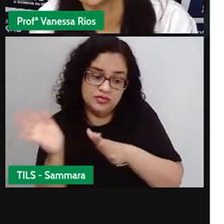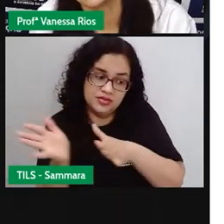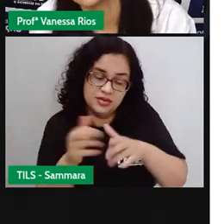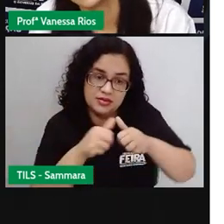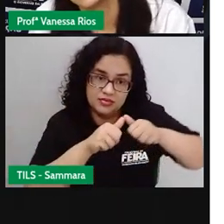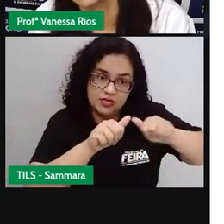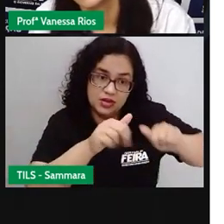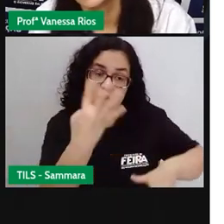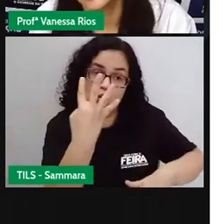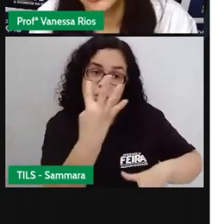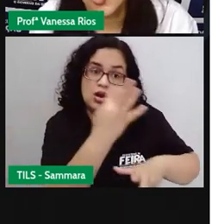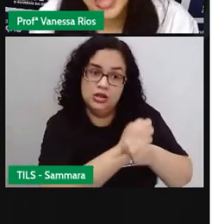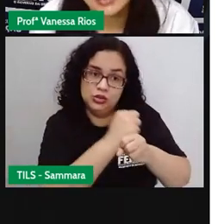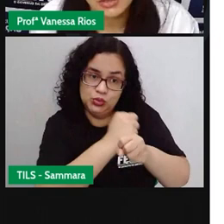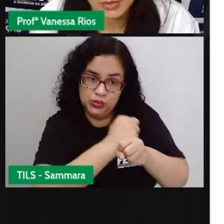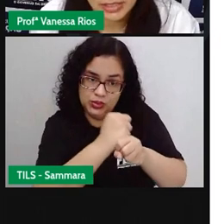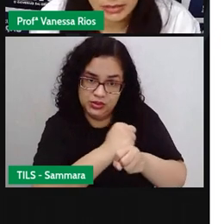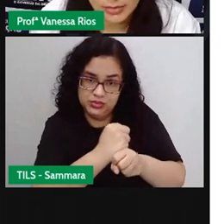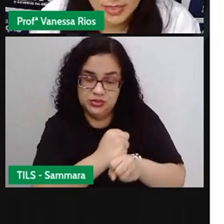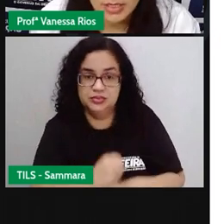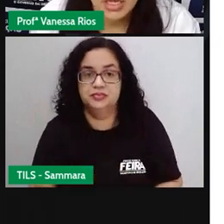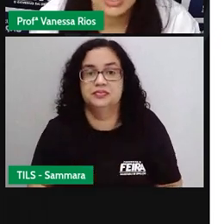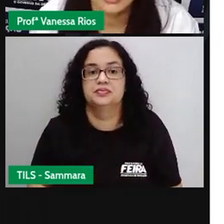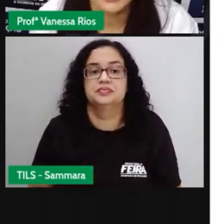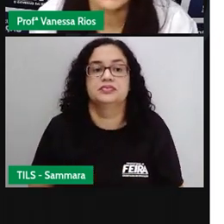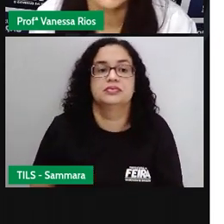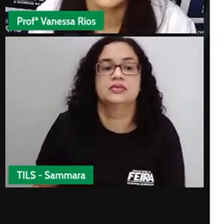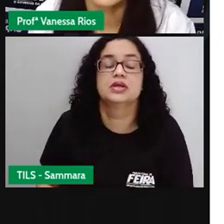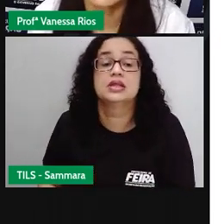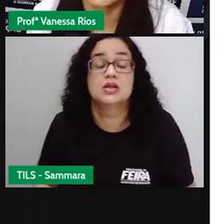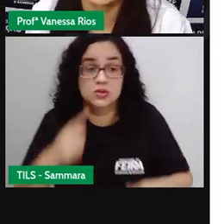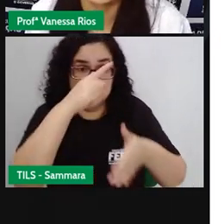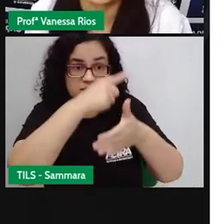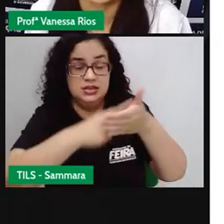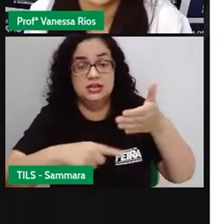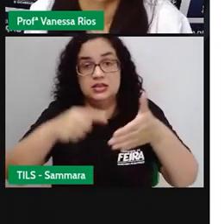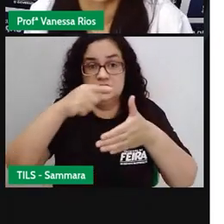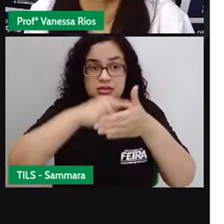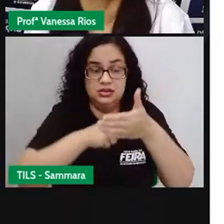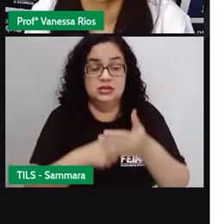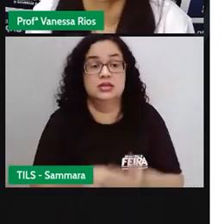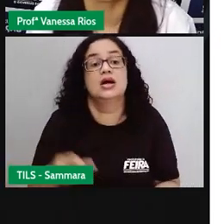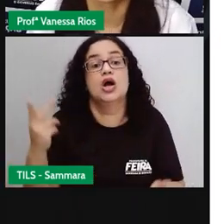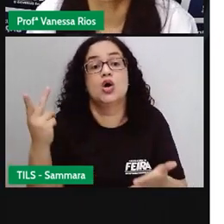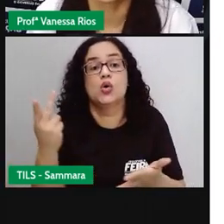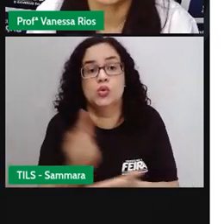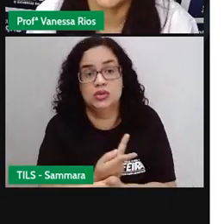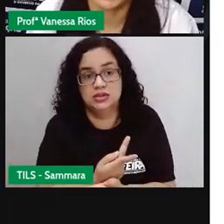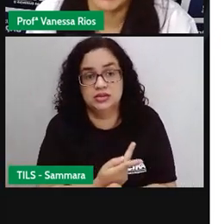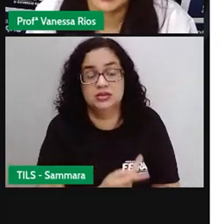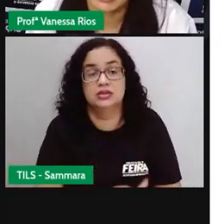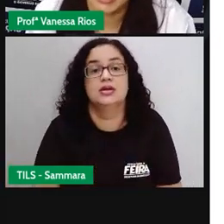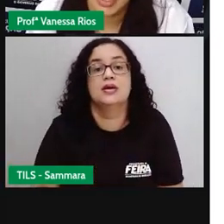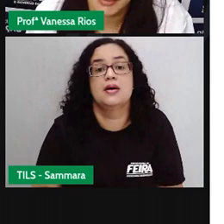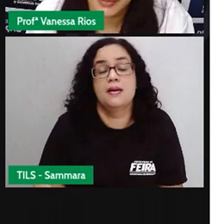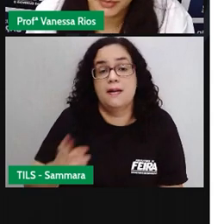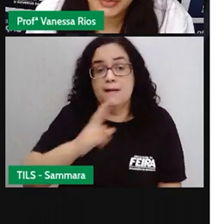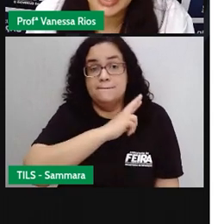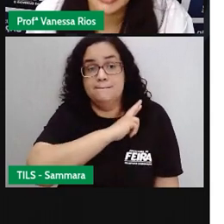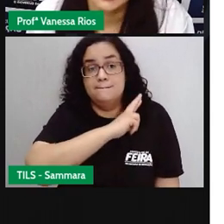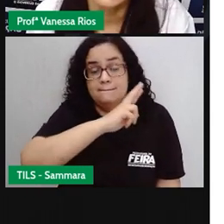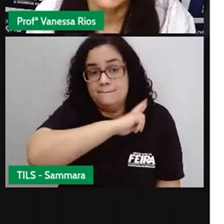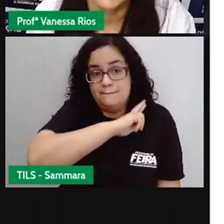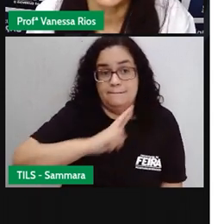possuem duração de quatro anos. Então, as eleições, é algo que acontece a partir da proclamação da